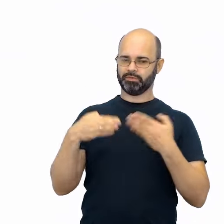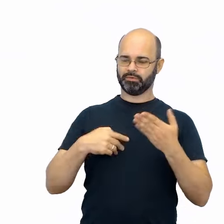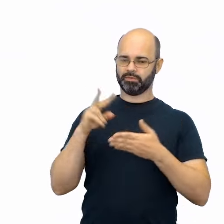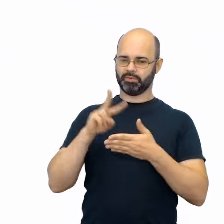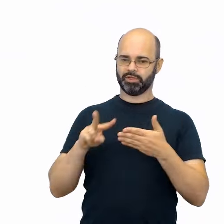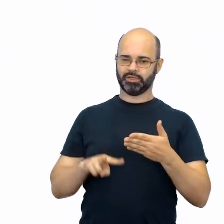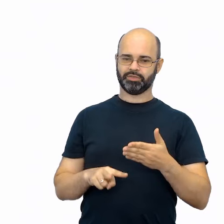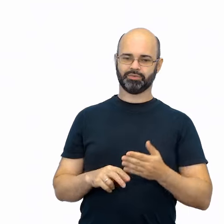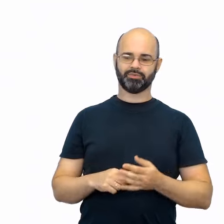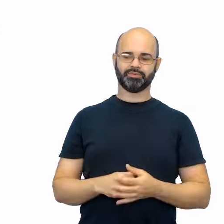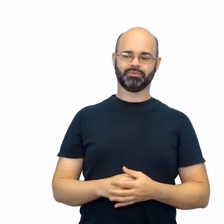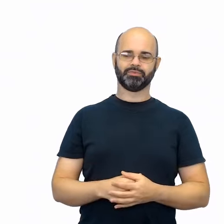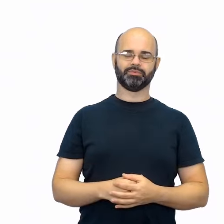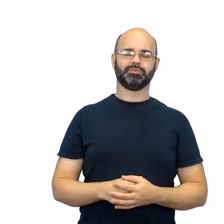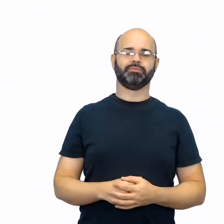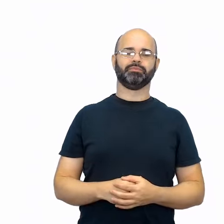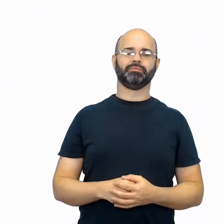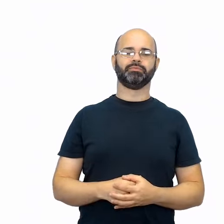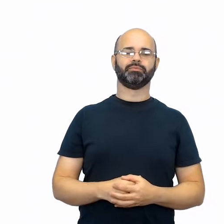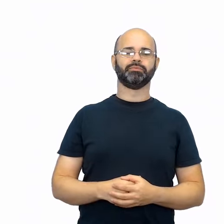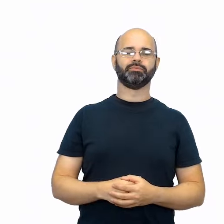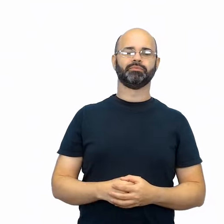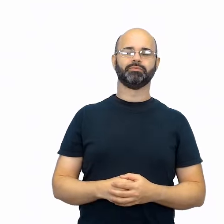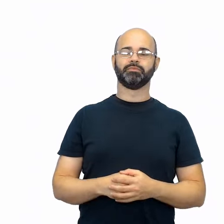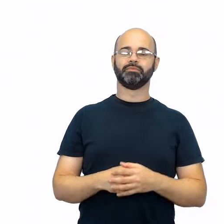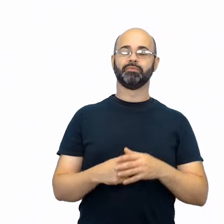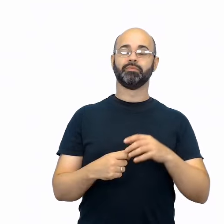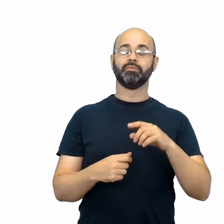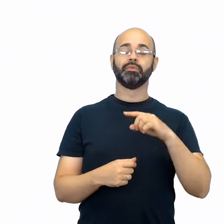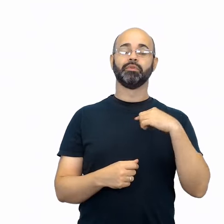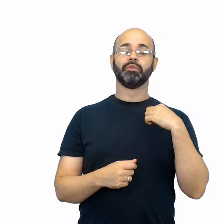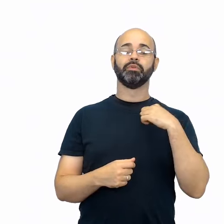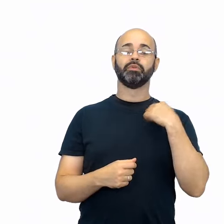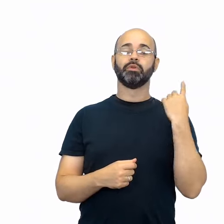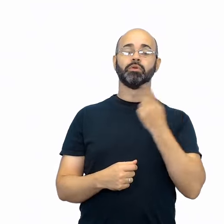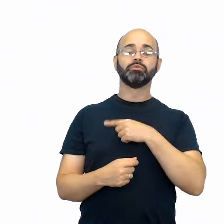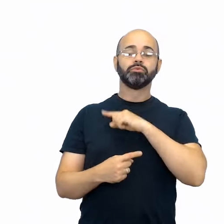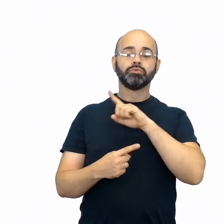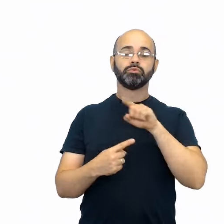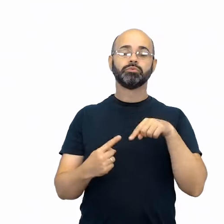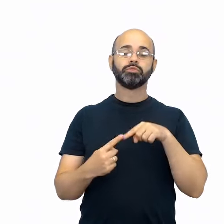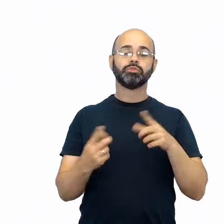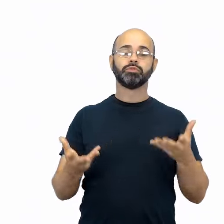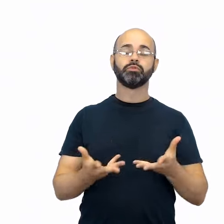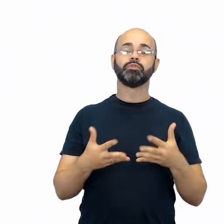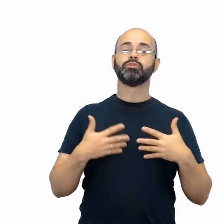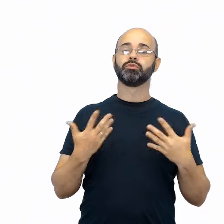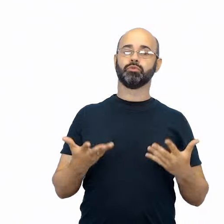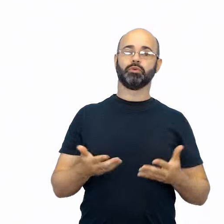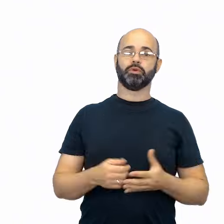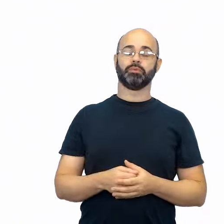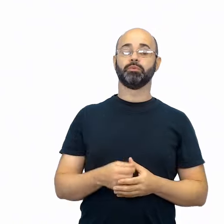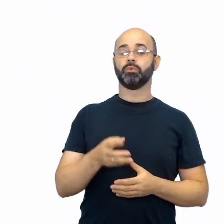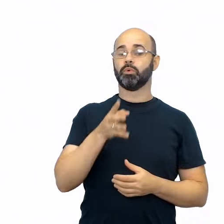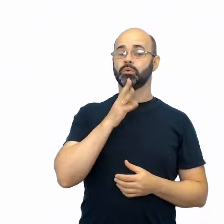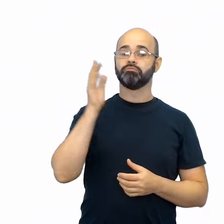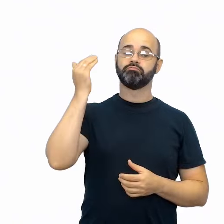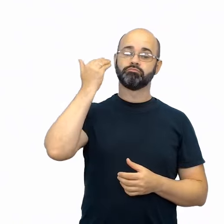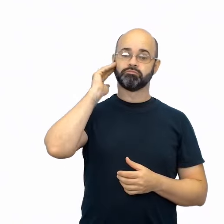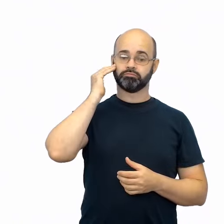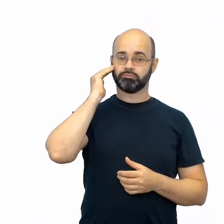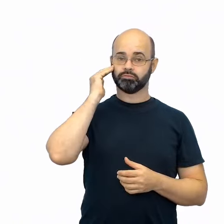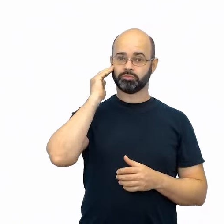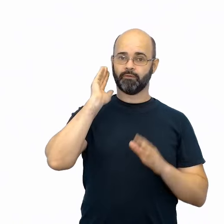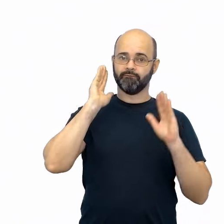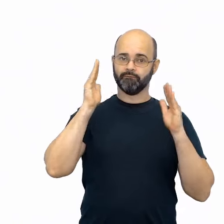vocês. E quais são os nossos objetivos para o encontro de hoje? Conhecer e compreender o foco